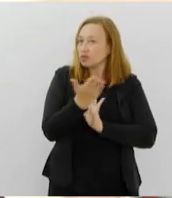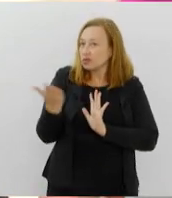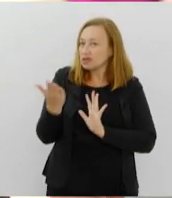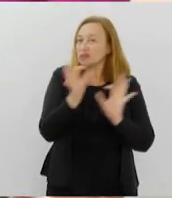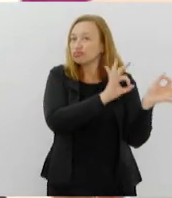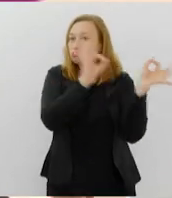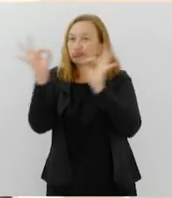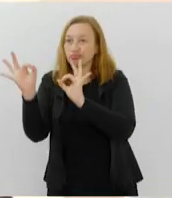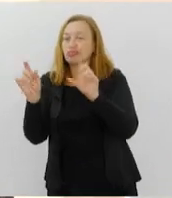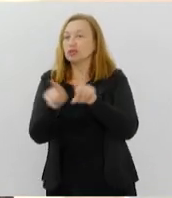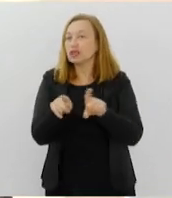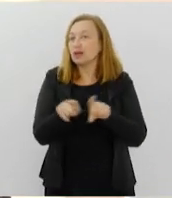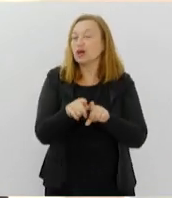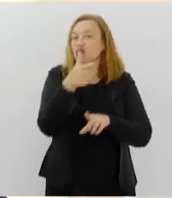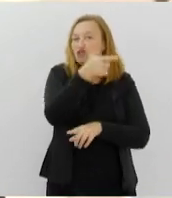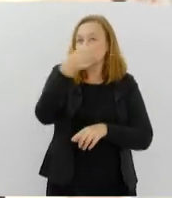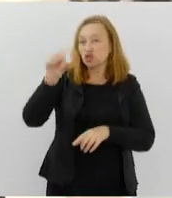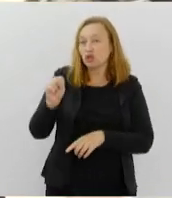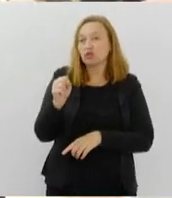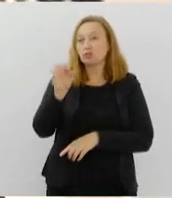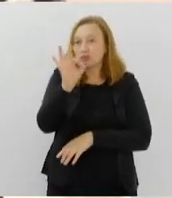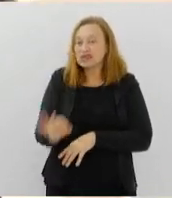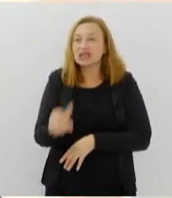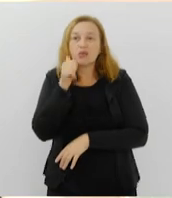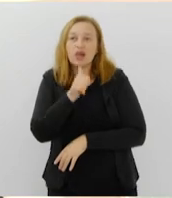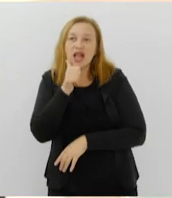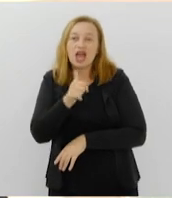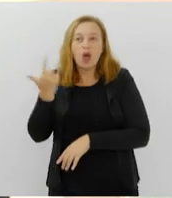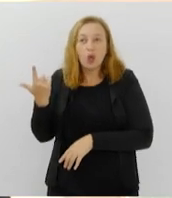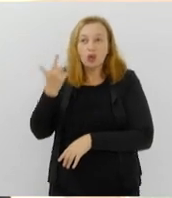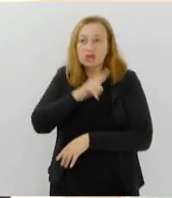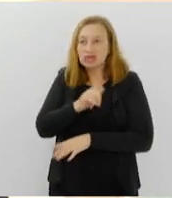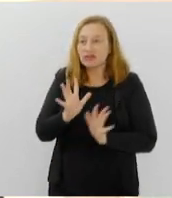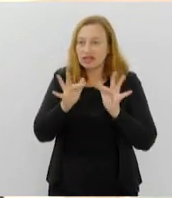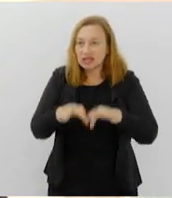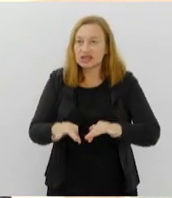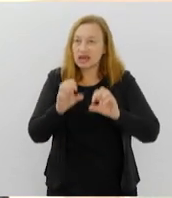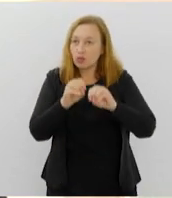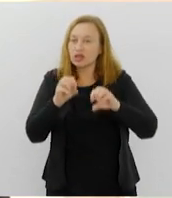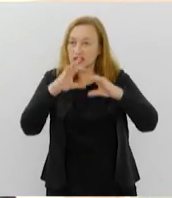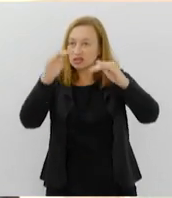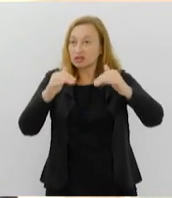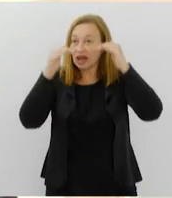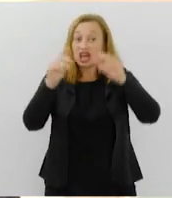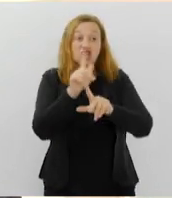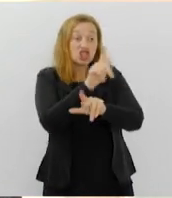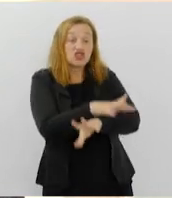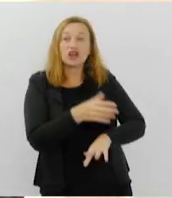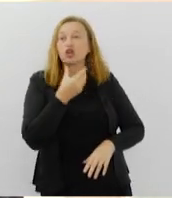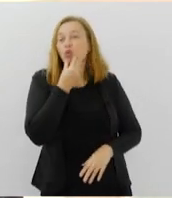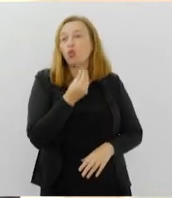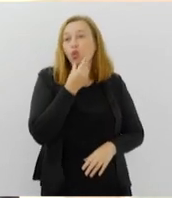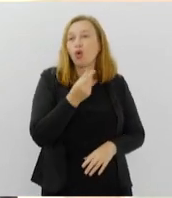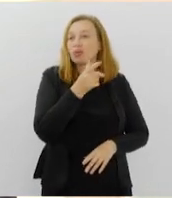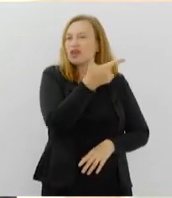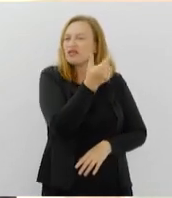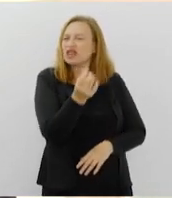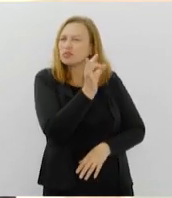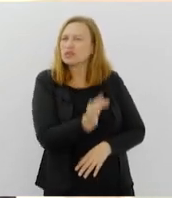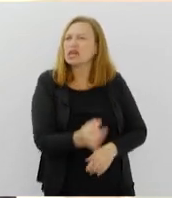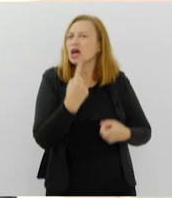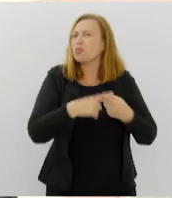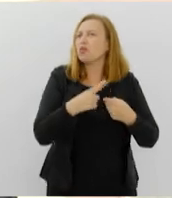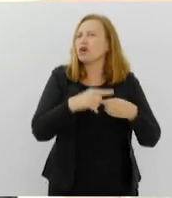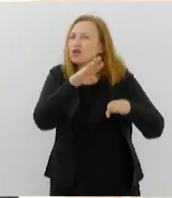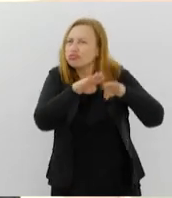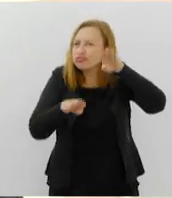telespectadores, 28% das mulheres conseguem concluir um ensino superior diferente dos homens, 20%. Isso porque há uma